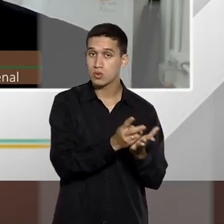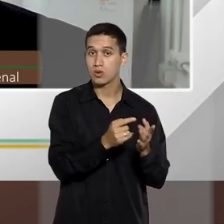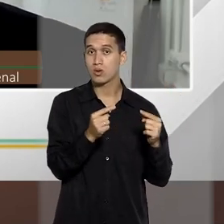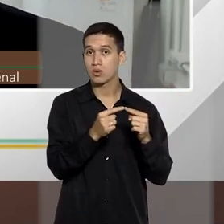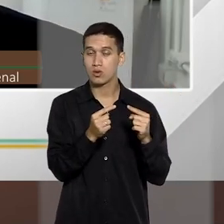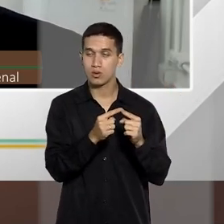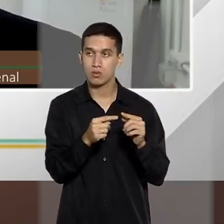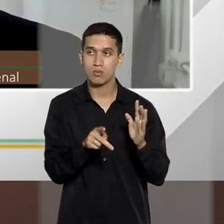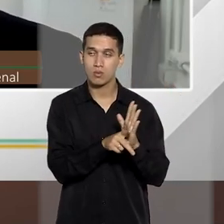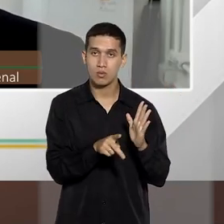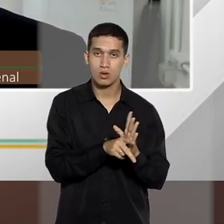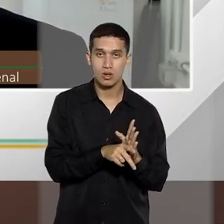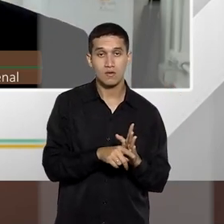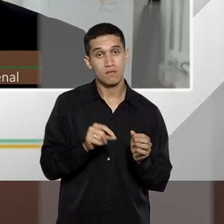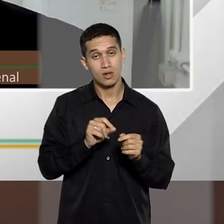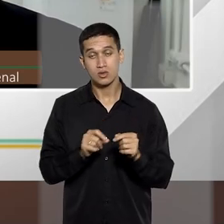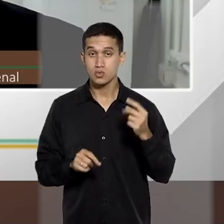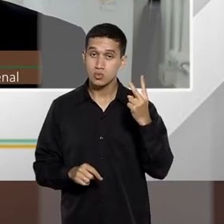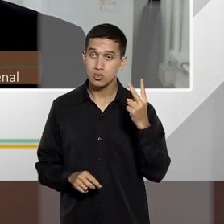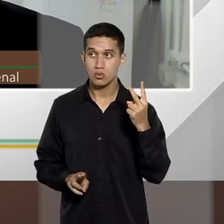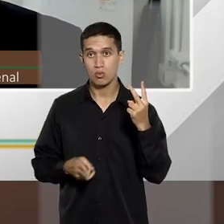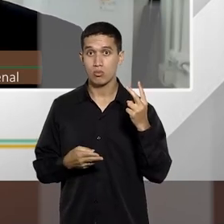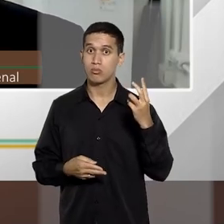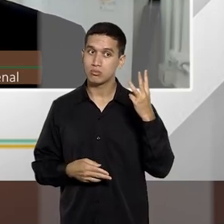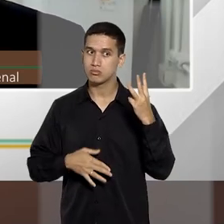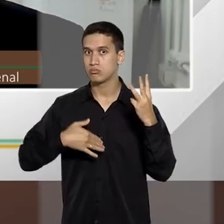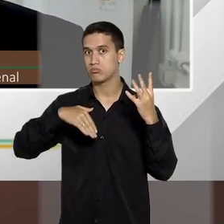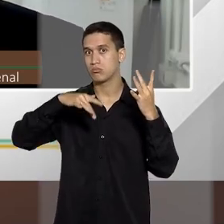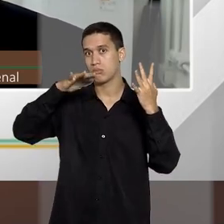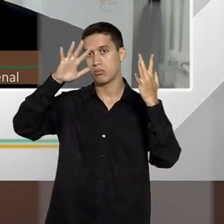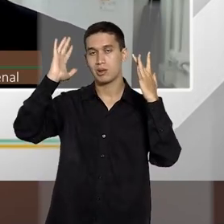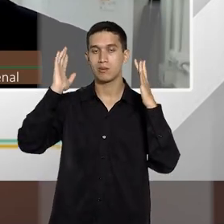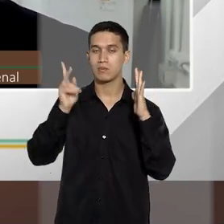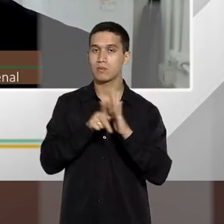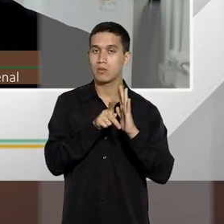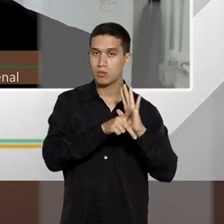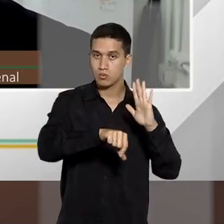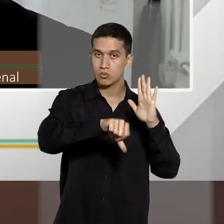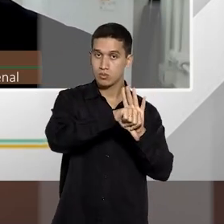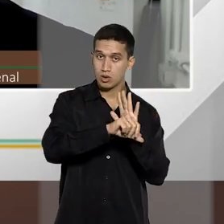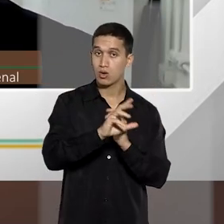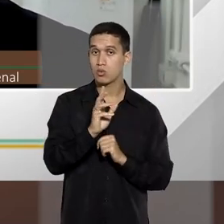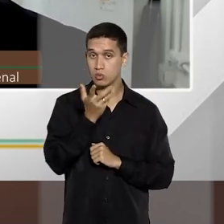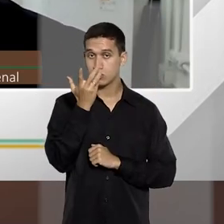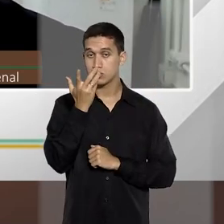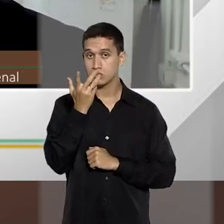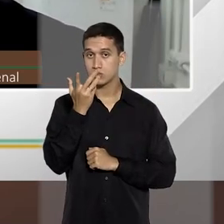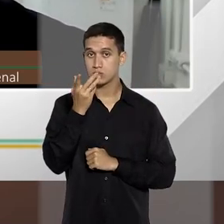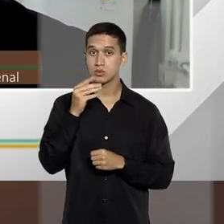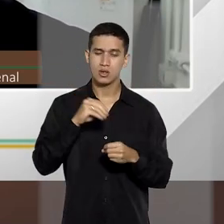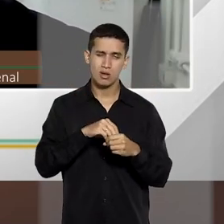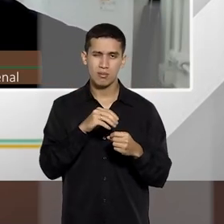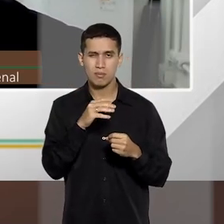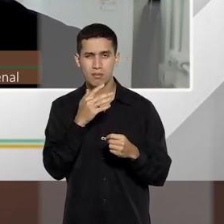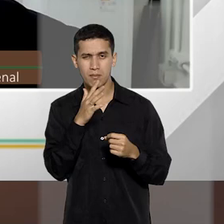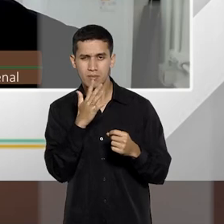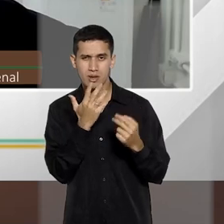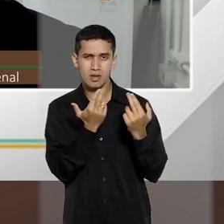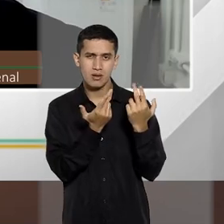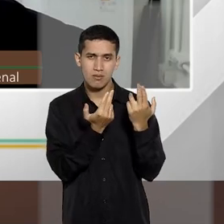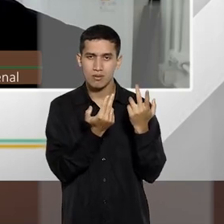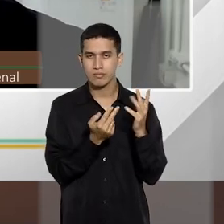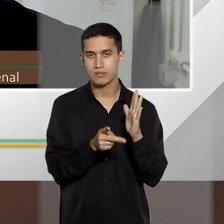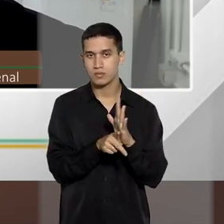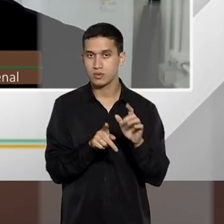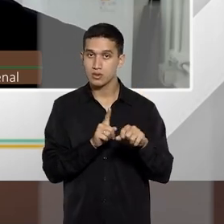duas ou mais condutas, uma reiteração de condutas numa similaridade de tempo,